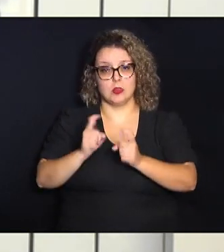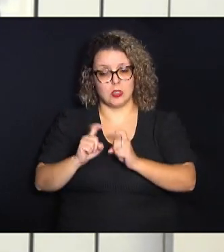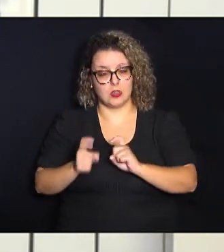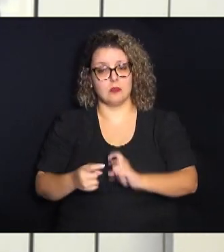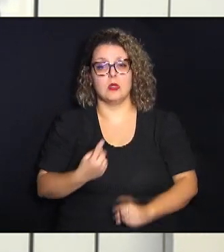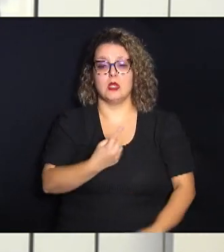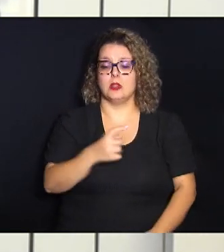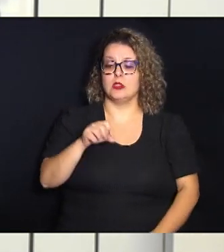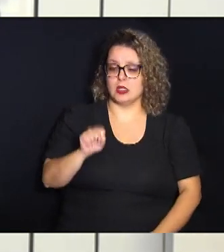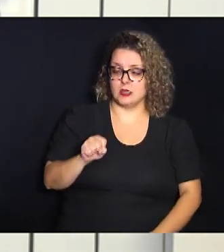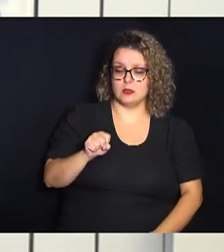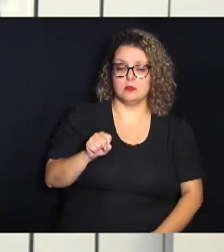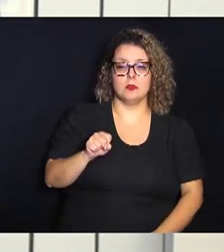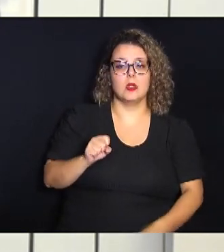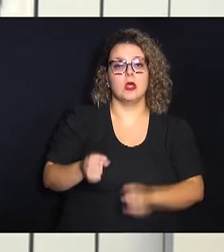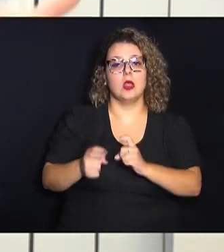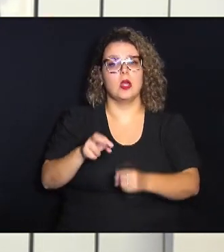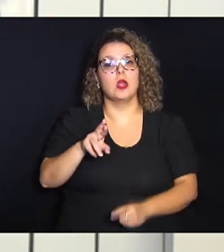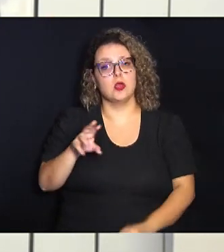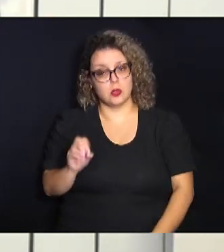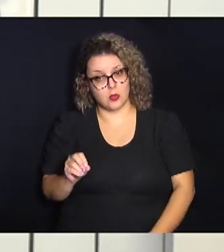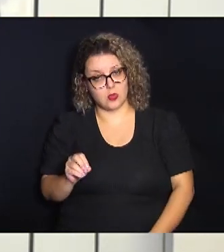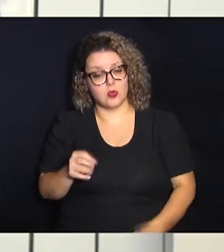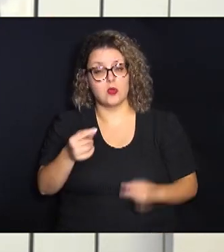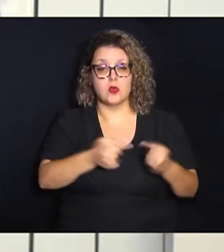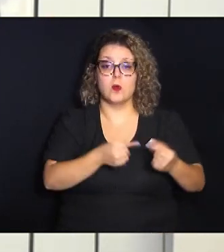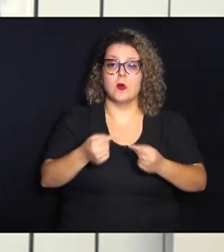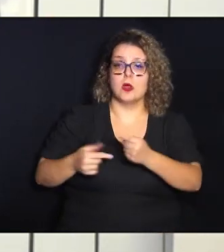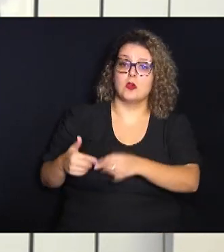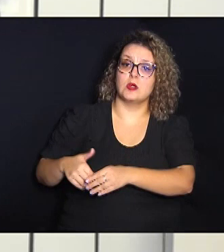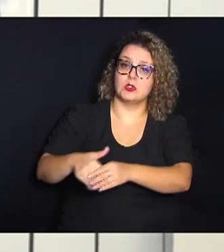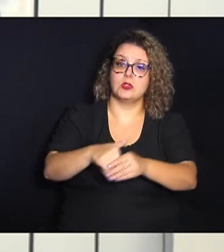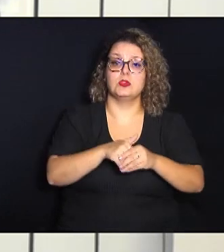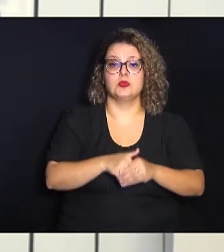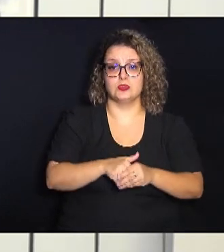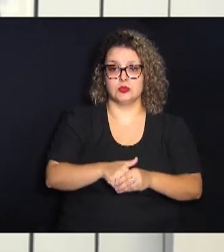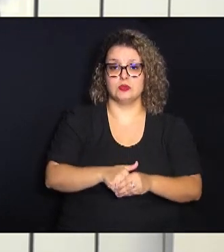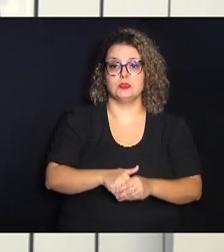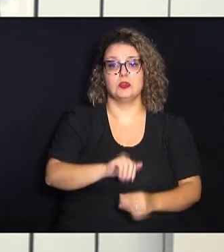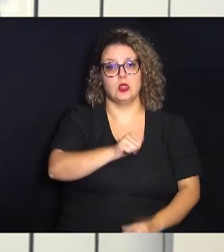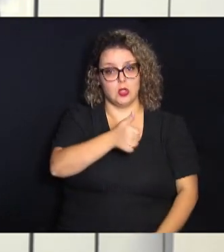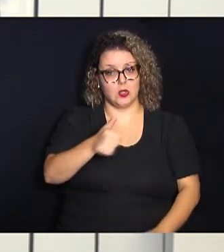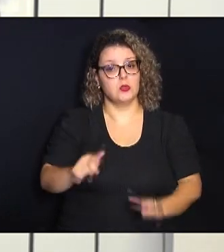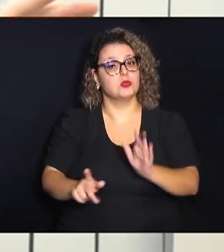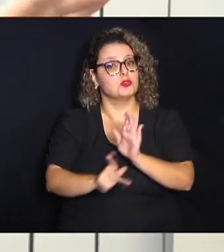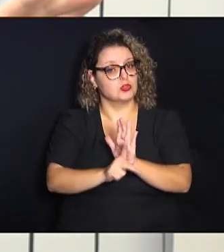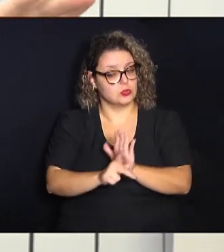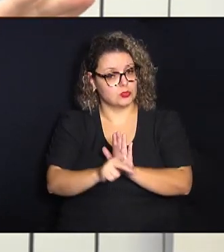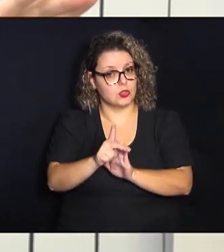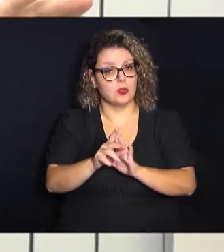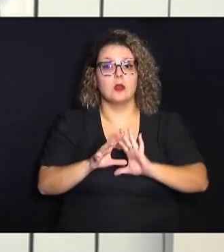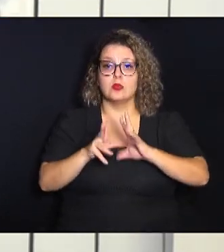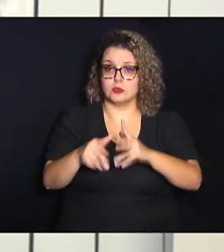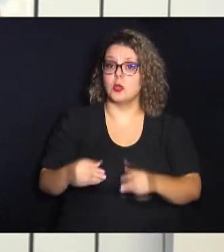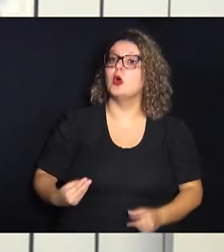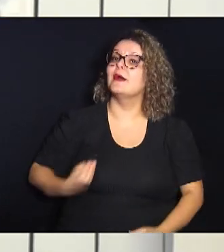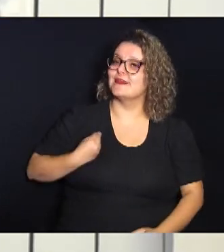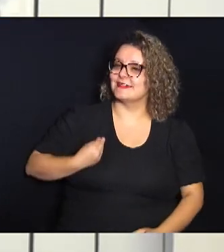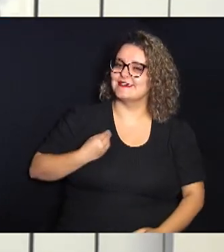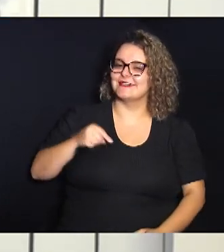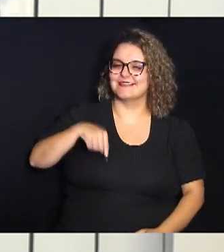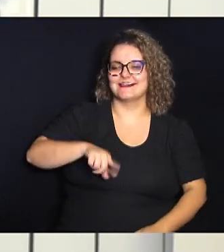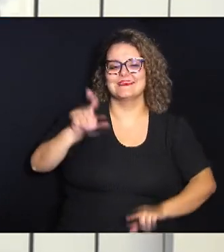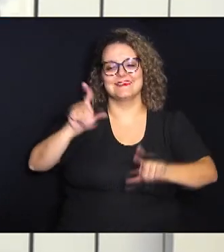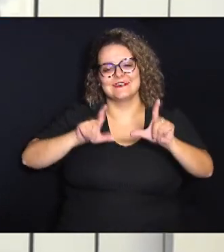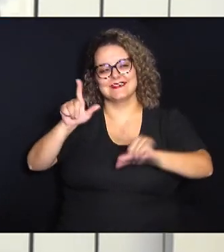oitava reunião ordinária com as discussões e votações dos onze projetos tudo com transmissão ao vivo